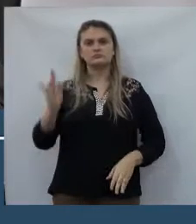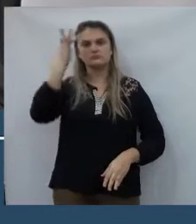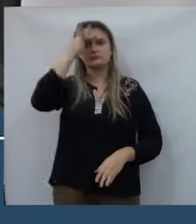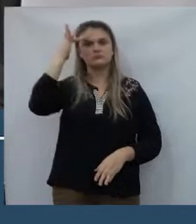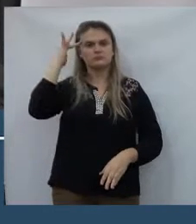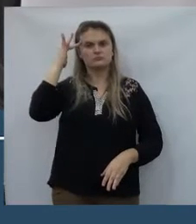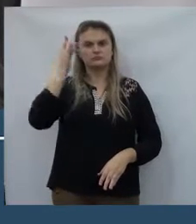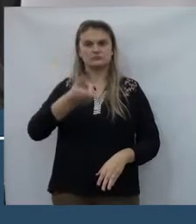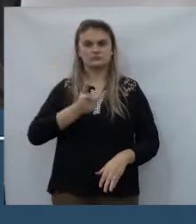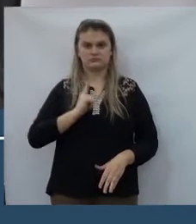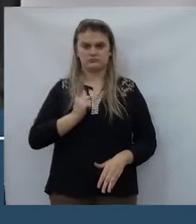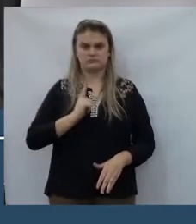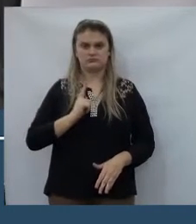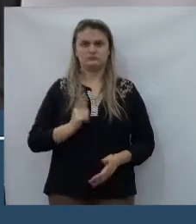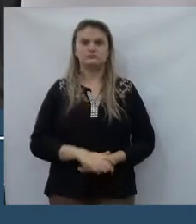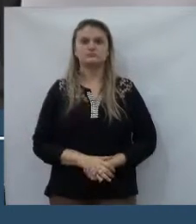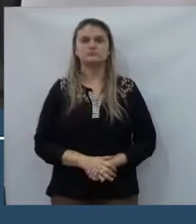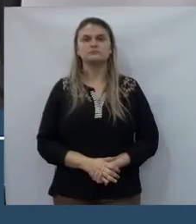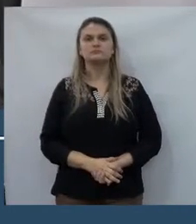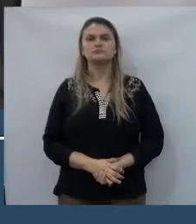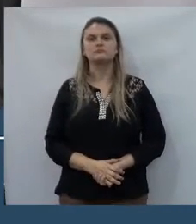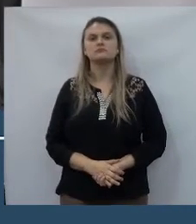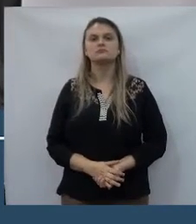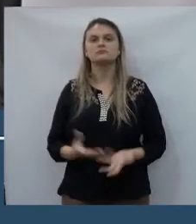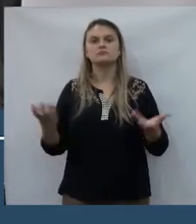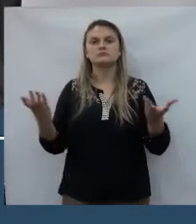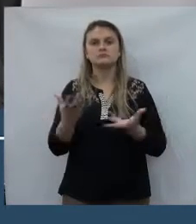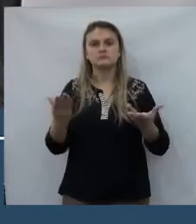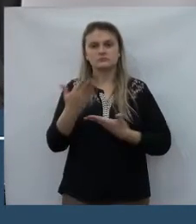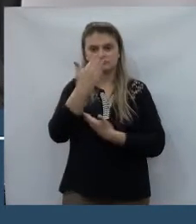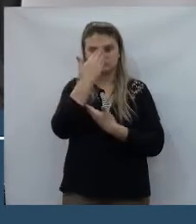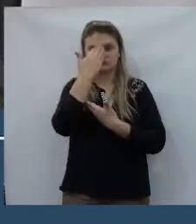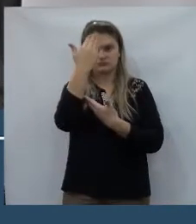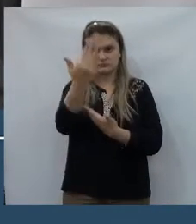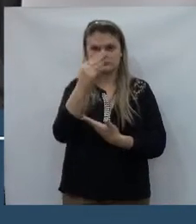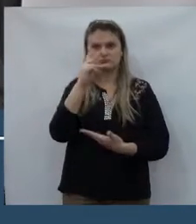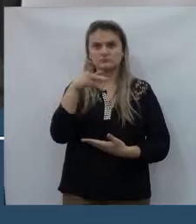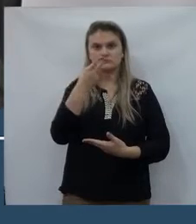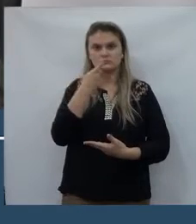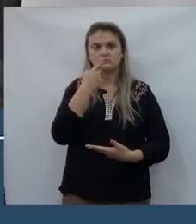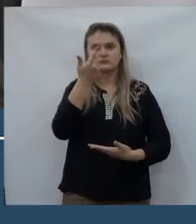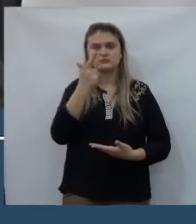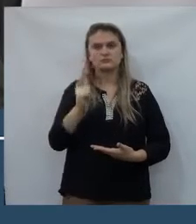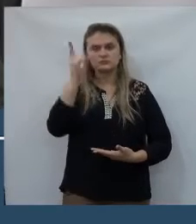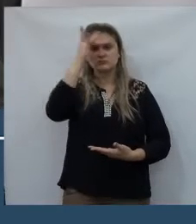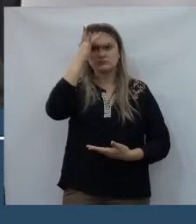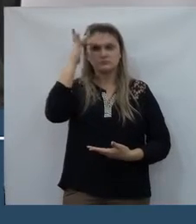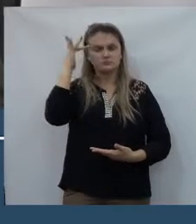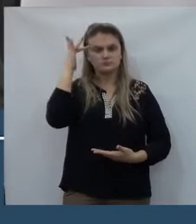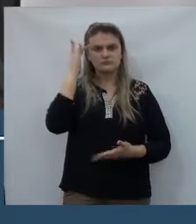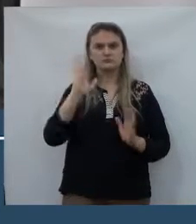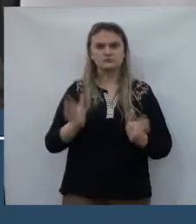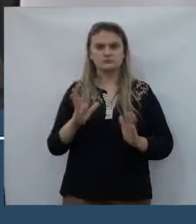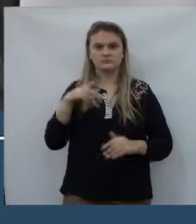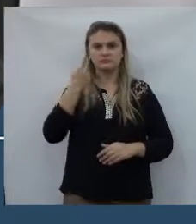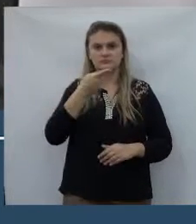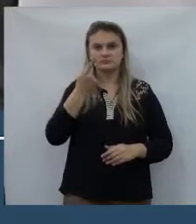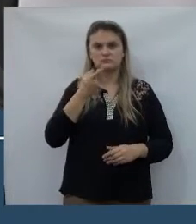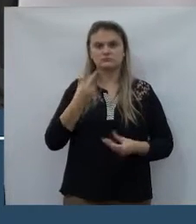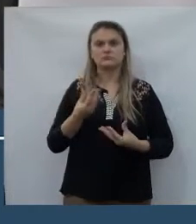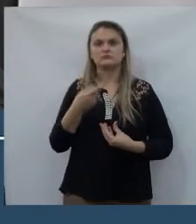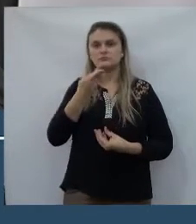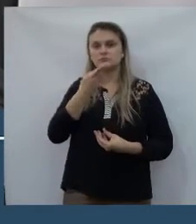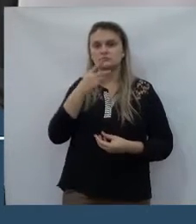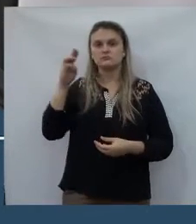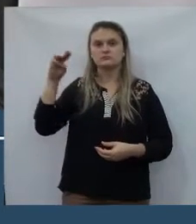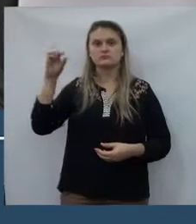pessoas. Quero falar novamente que as pessoas que foi falado aqui